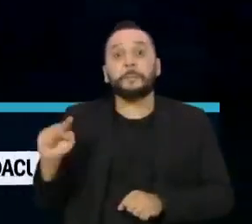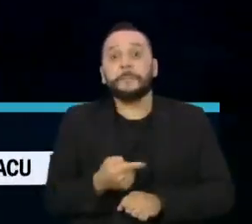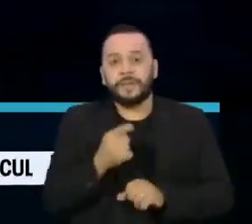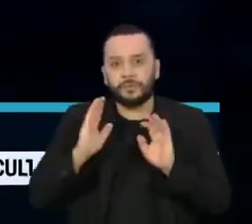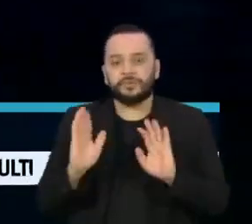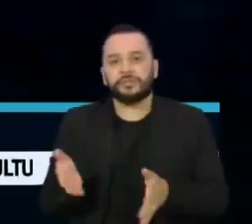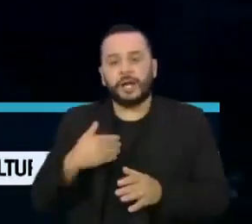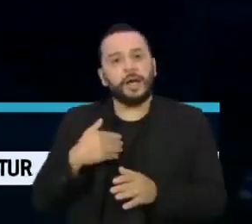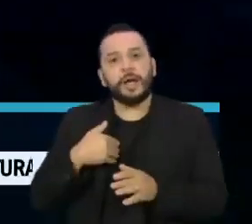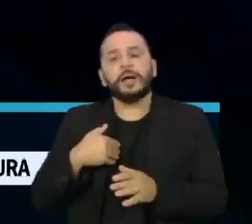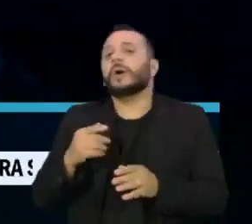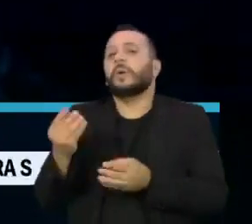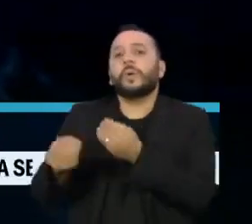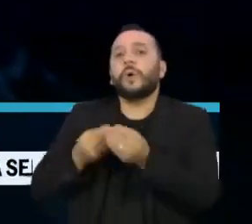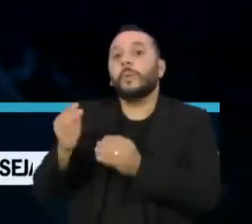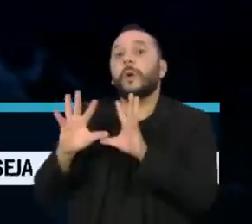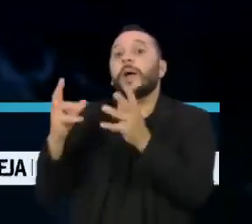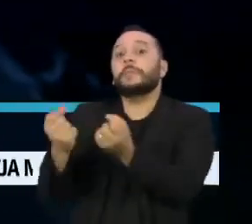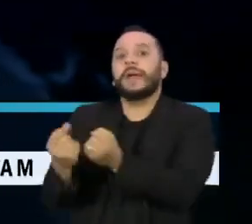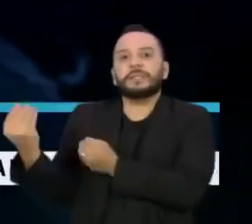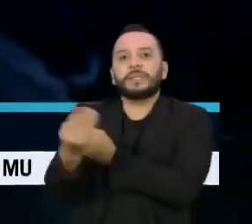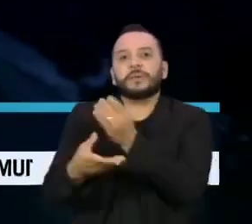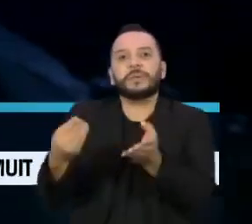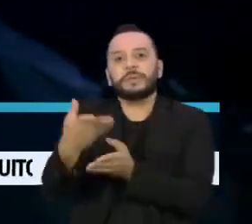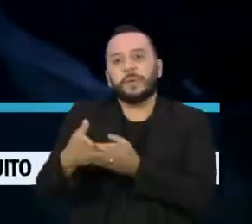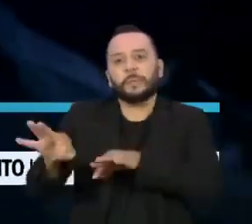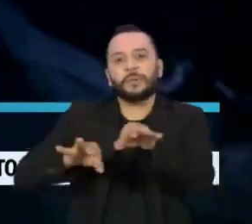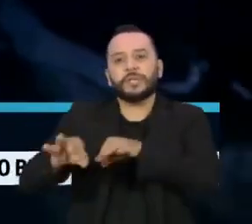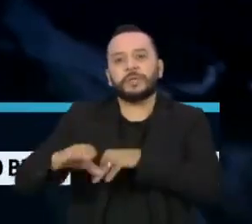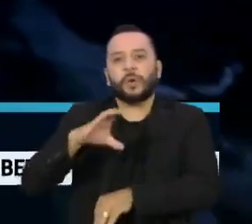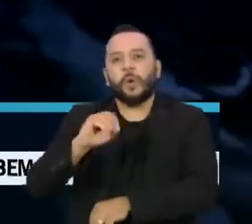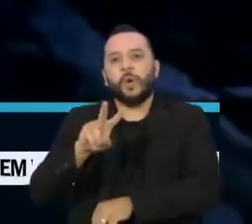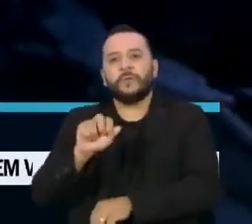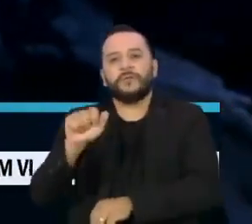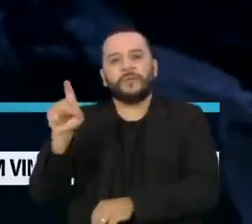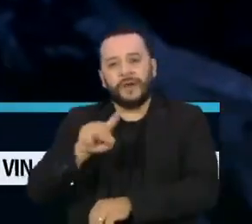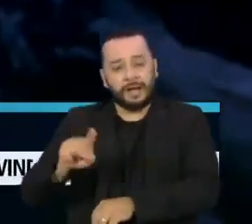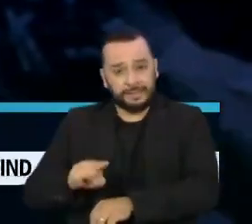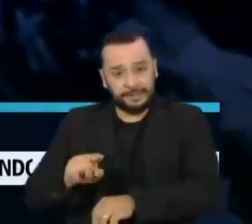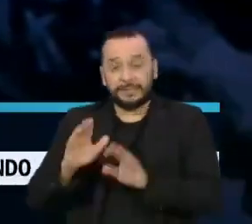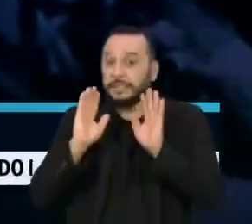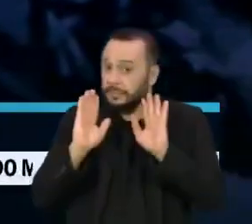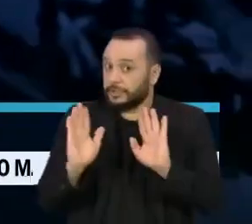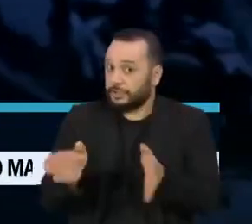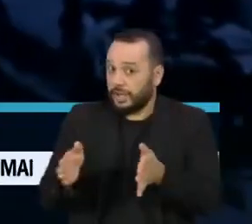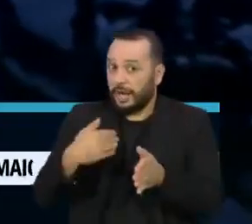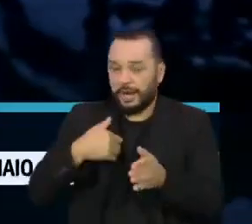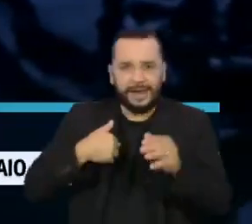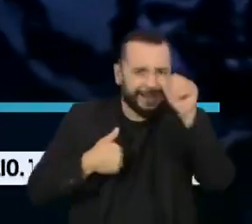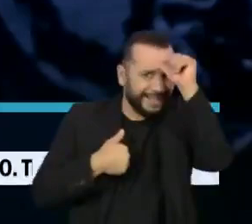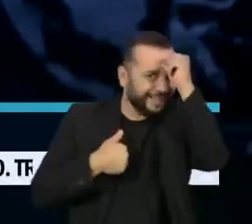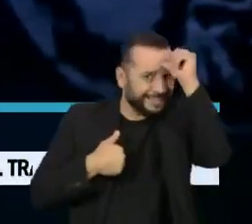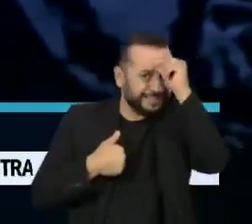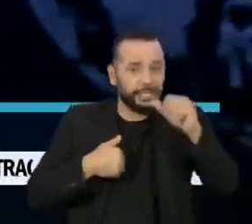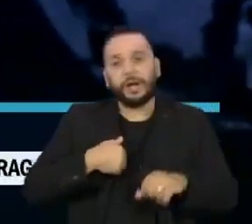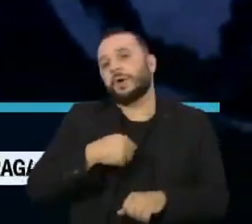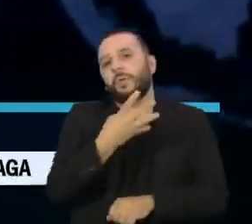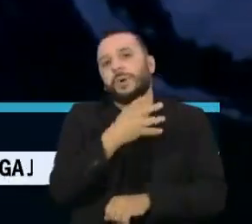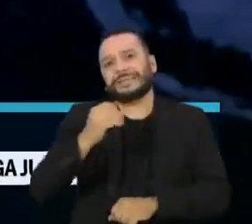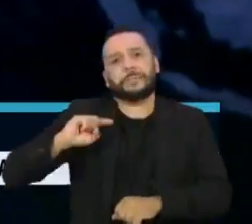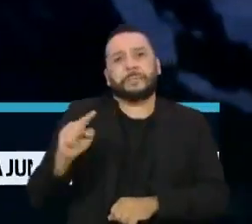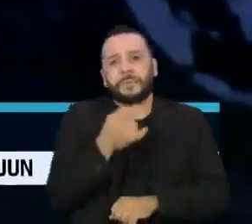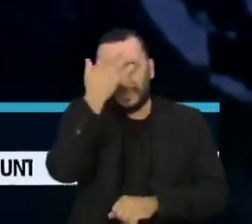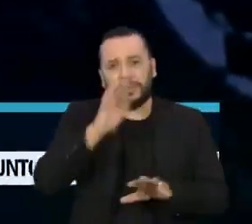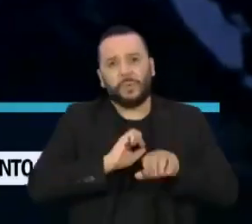internacional coordenada pela Organização Mundial da Saúde. E pela primeira vez, a Índia ultrapassou a marca de 400 mil casos de covid